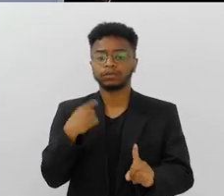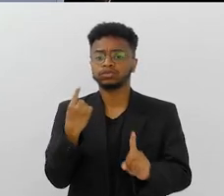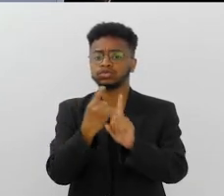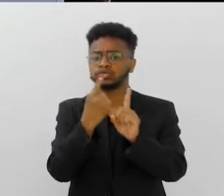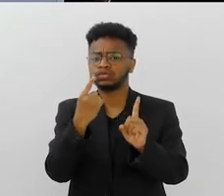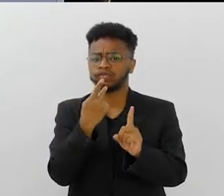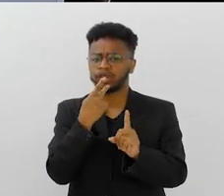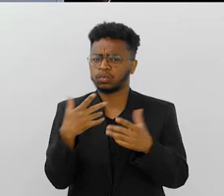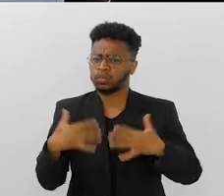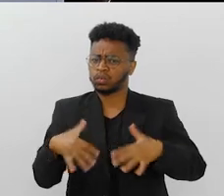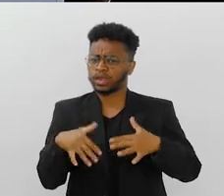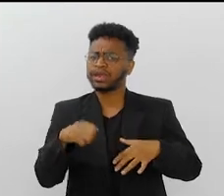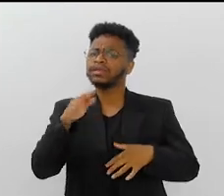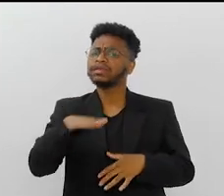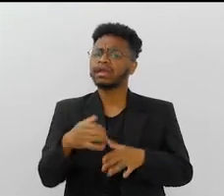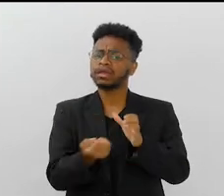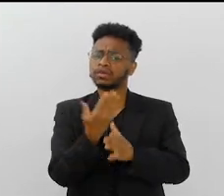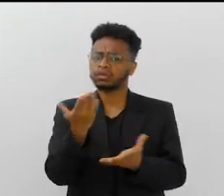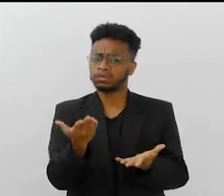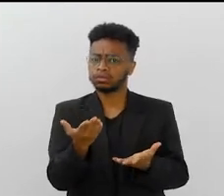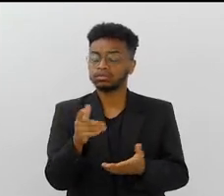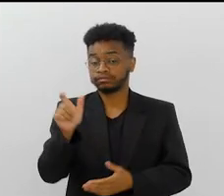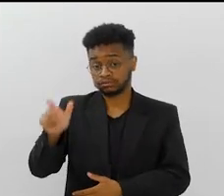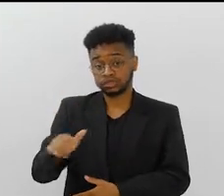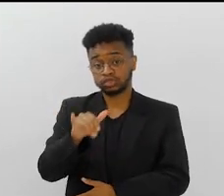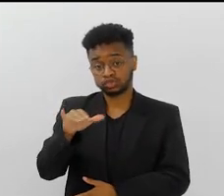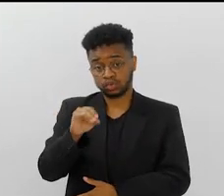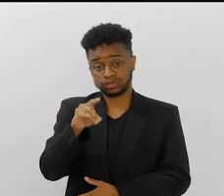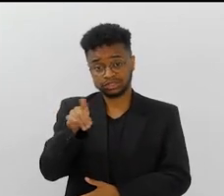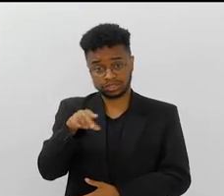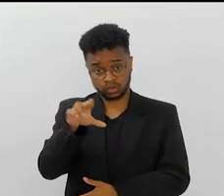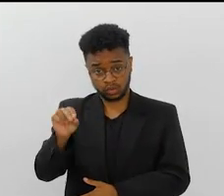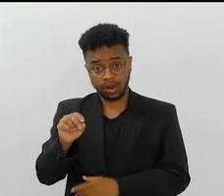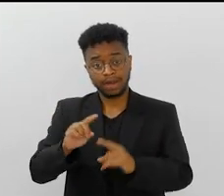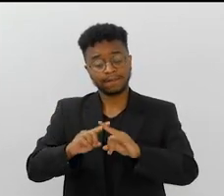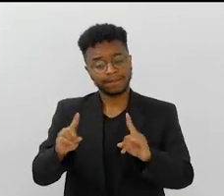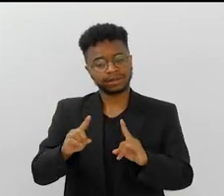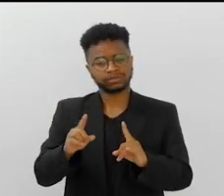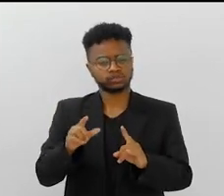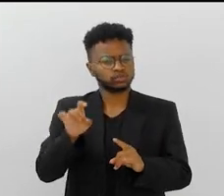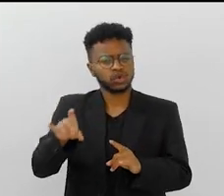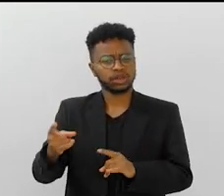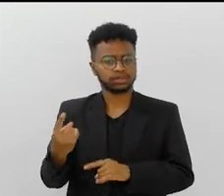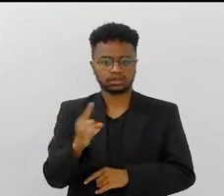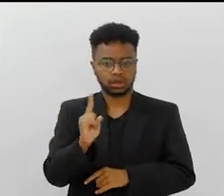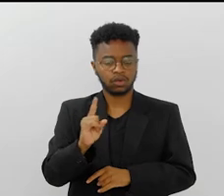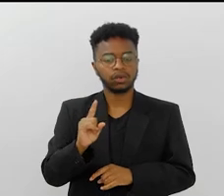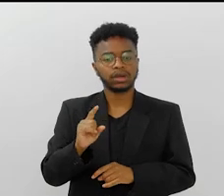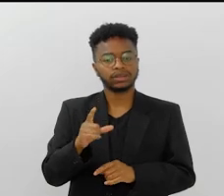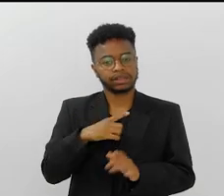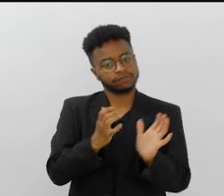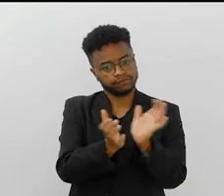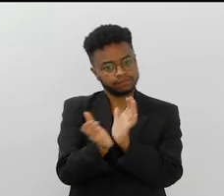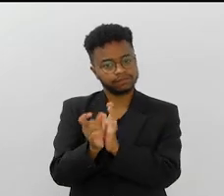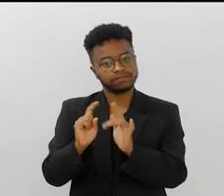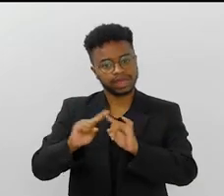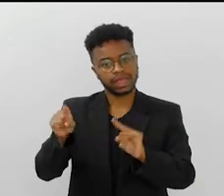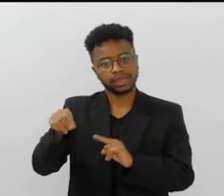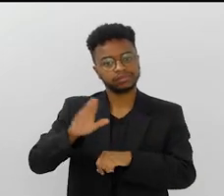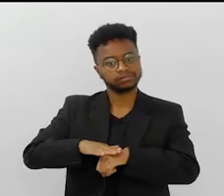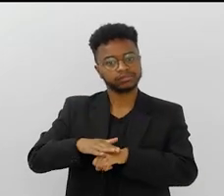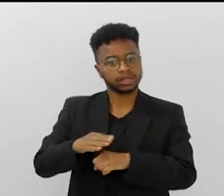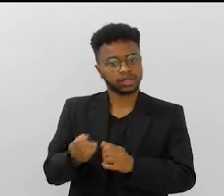E aí eu descobri, falei, meu Deus, quem fez isso? Quem fez isso? O Joãozinho em 30. Não só ele, mas naquele momento, né? A autoria estava muito com ele.